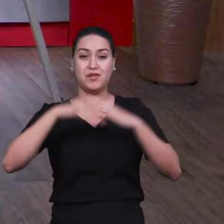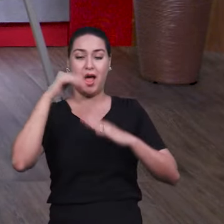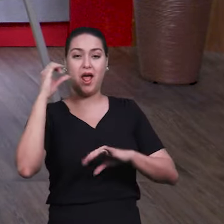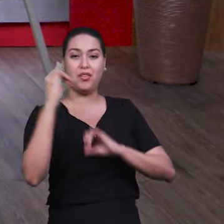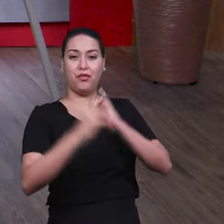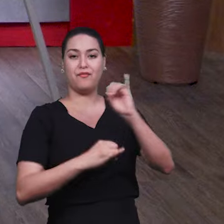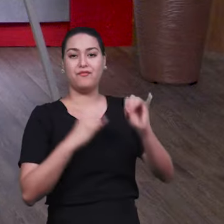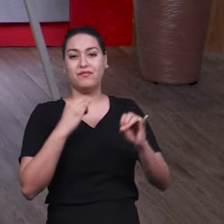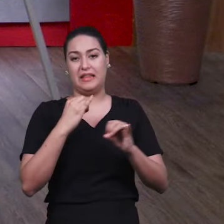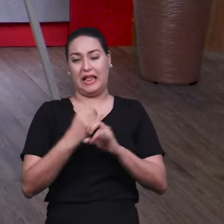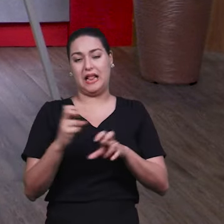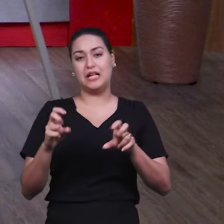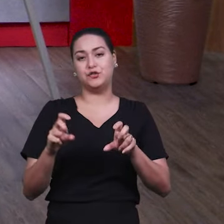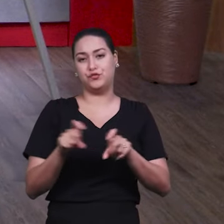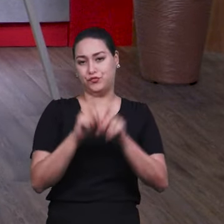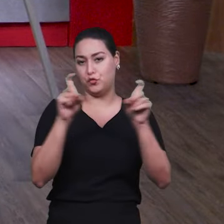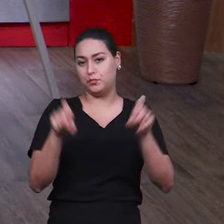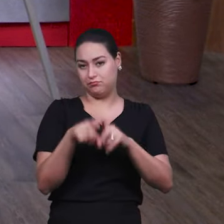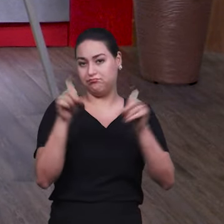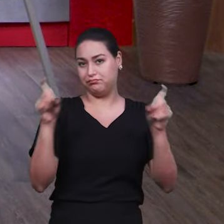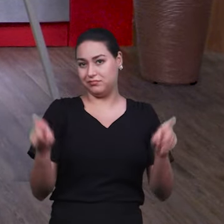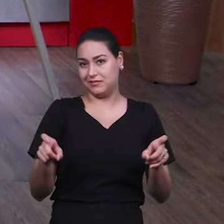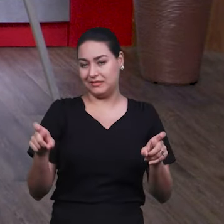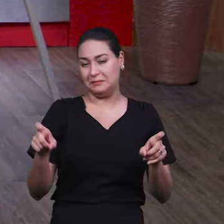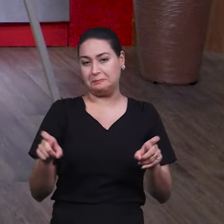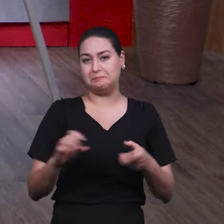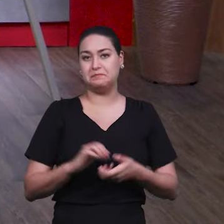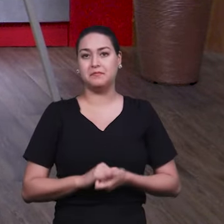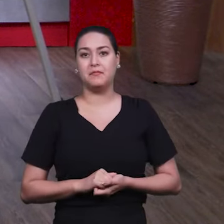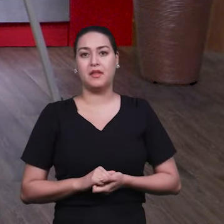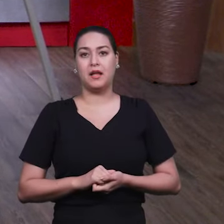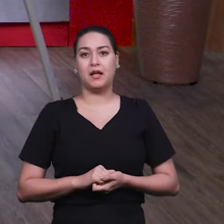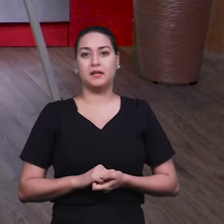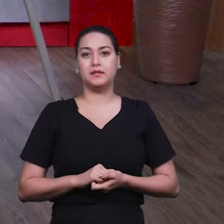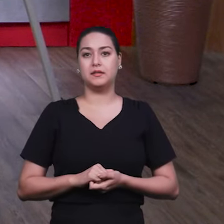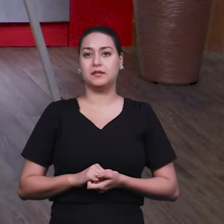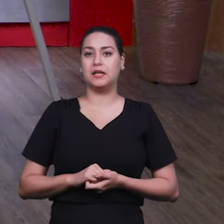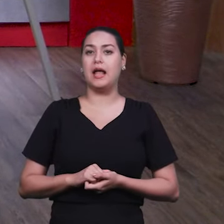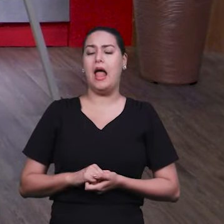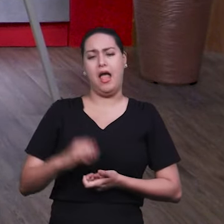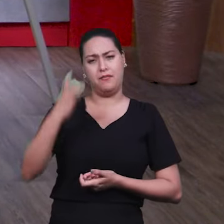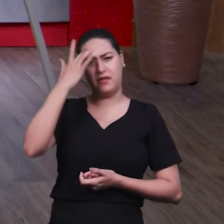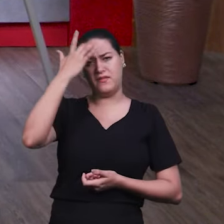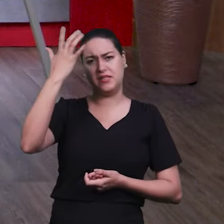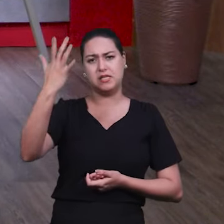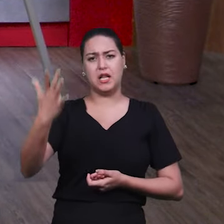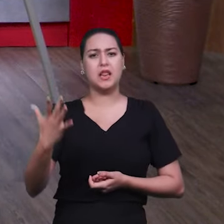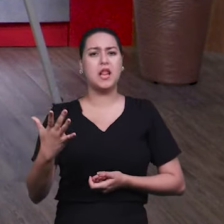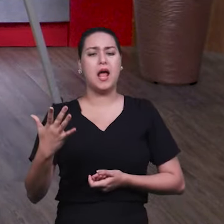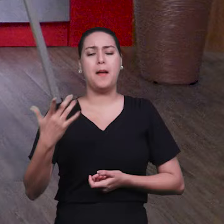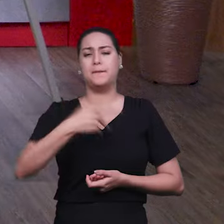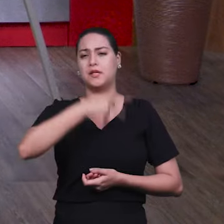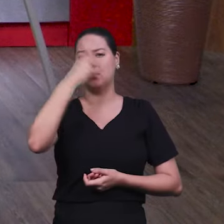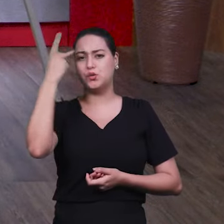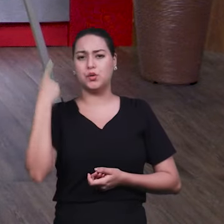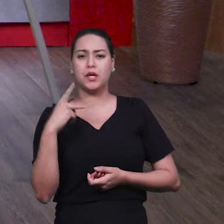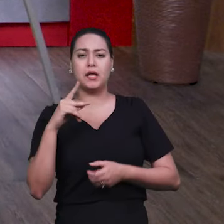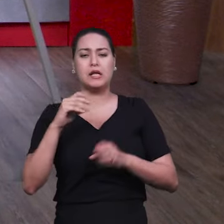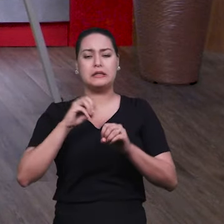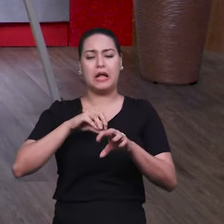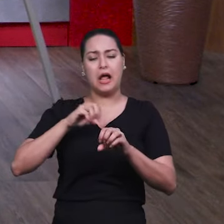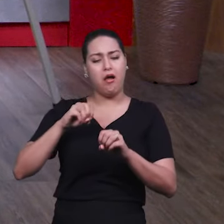mas muitas vezes são desenvolvidas ferramentas exatamente para facilitar a vida de quem dá aula ou do próprio profissional da música, né?